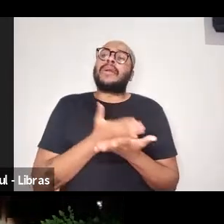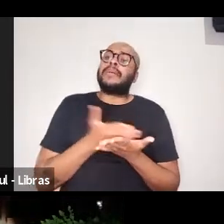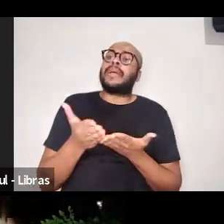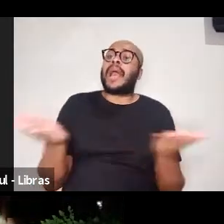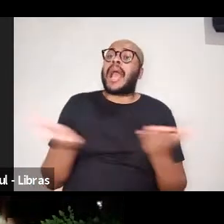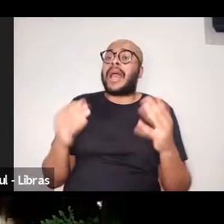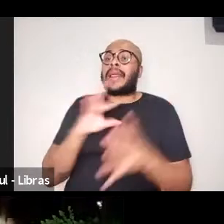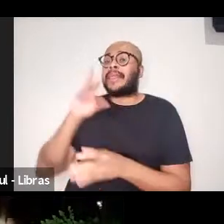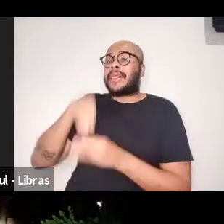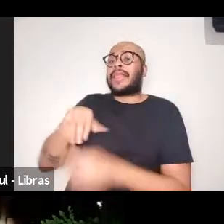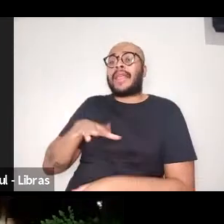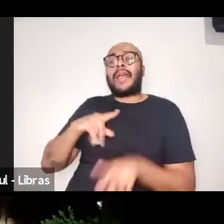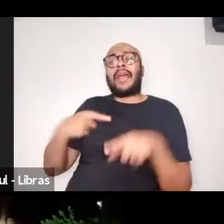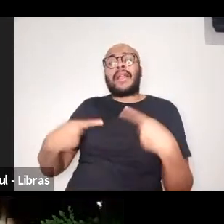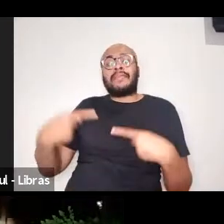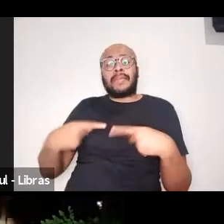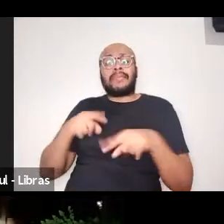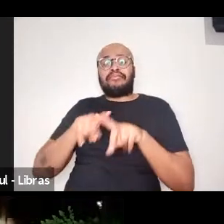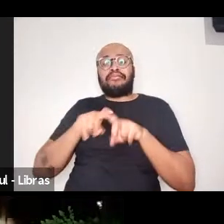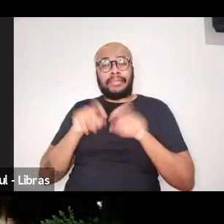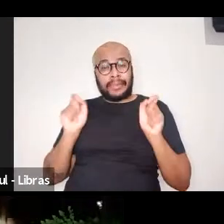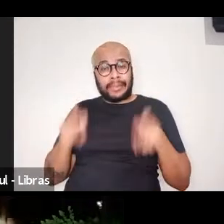debate. Então, essa